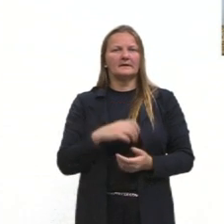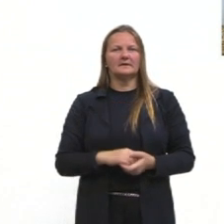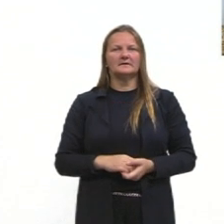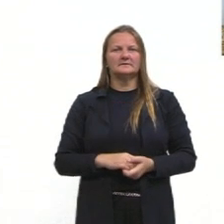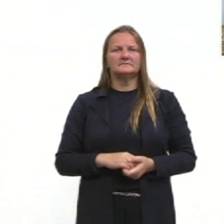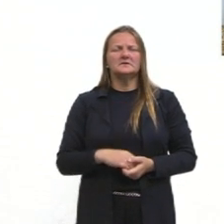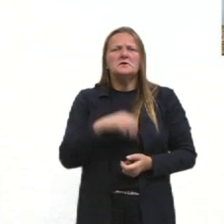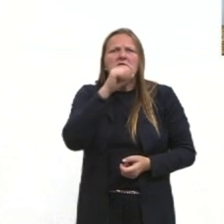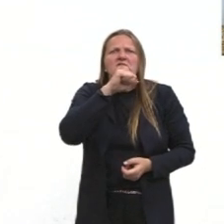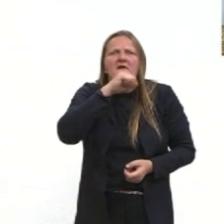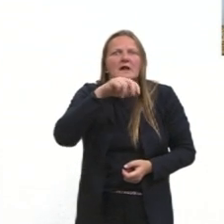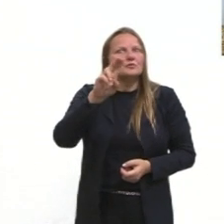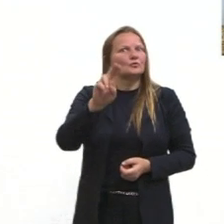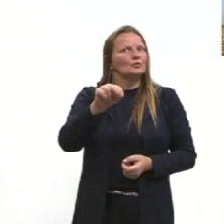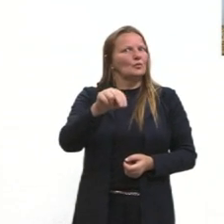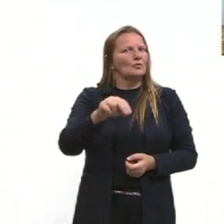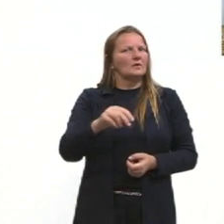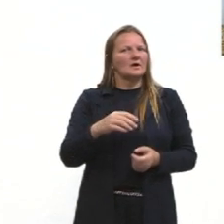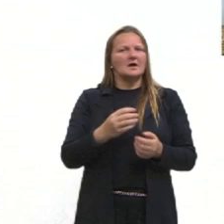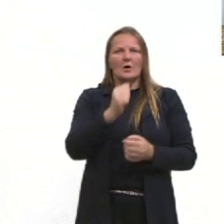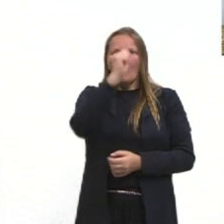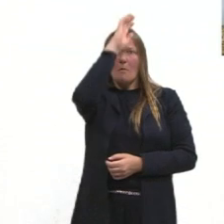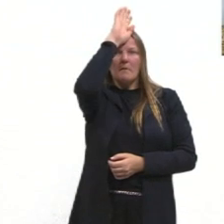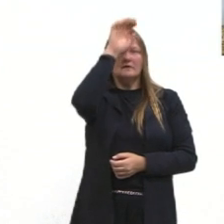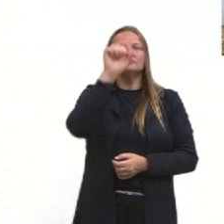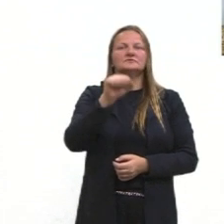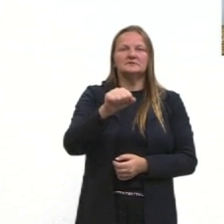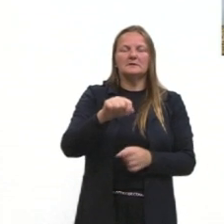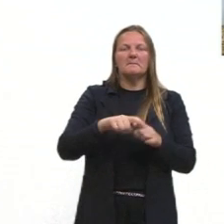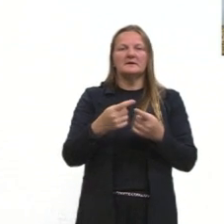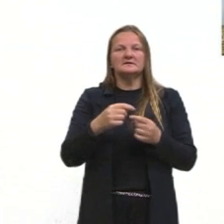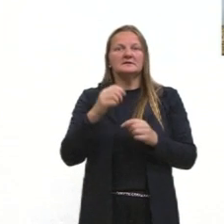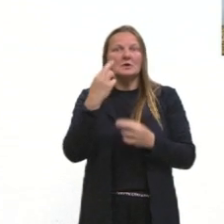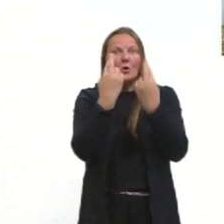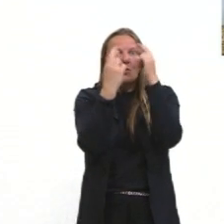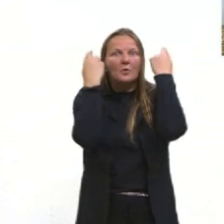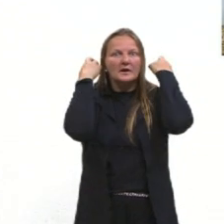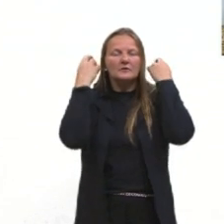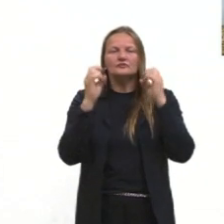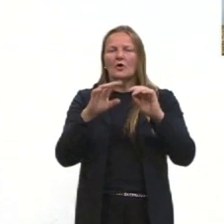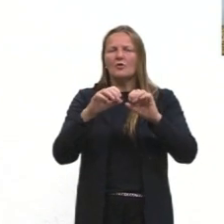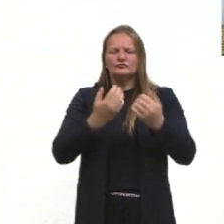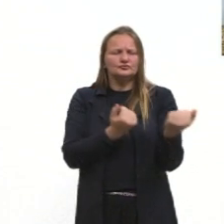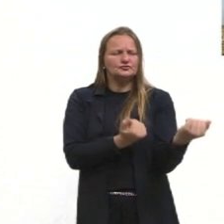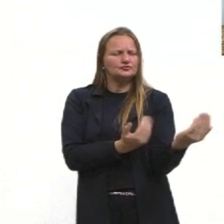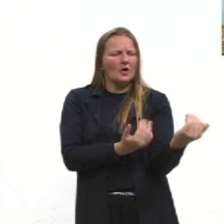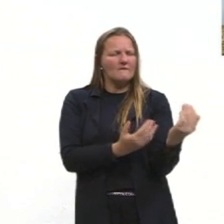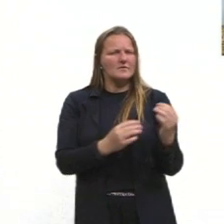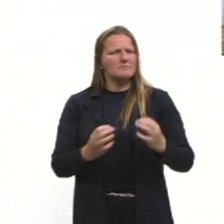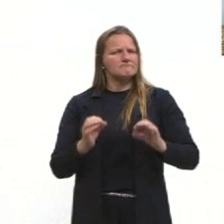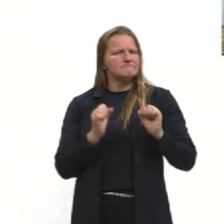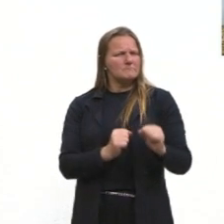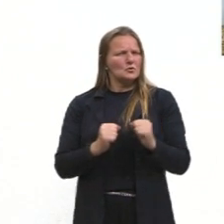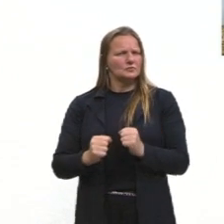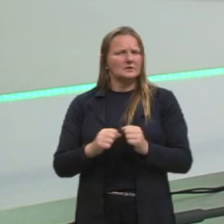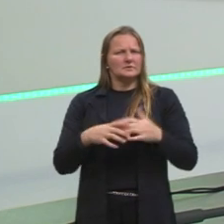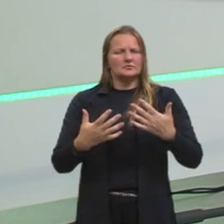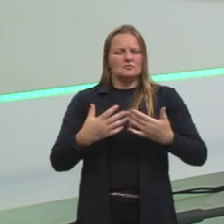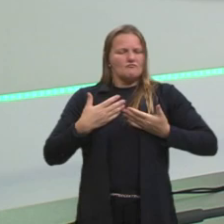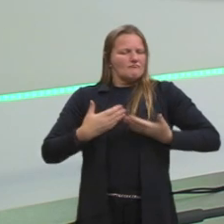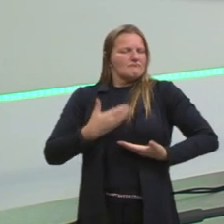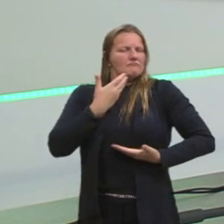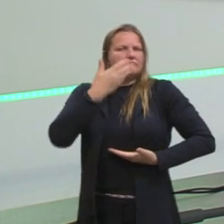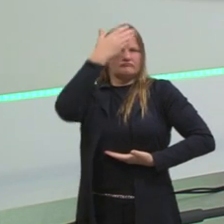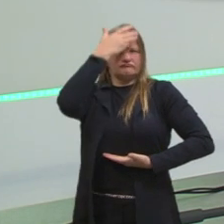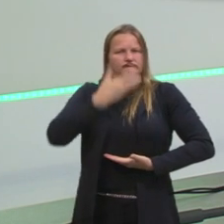velhice, enquanto os romanos tinham essa característica, inclusive, presente na produção dos bustos ali,